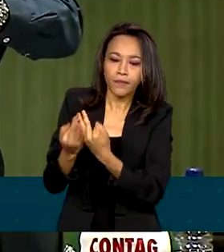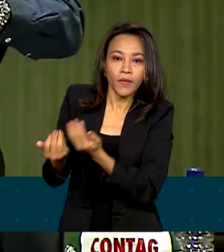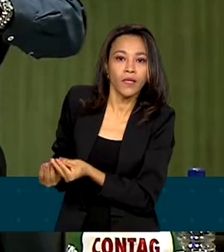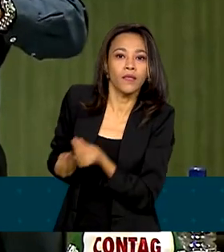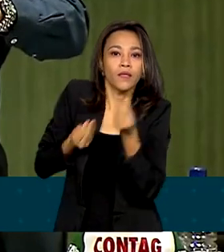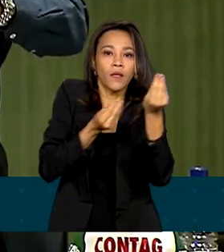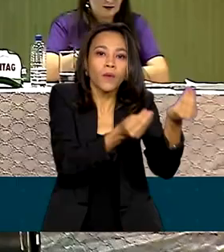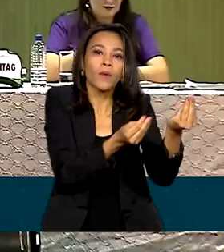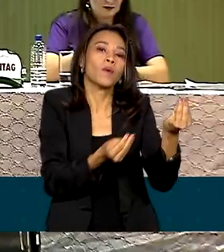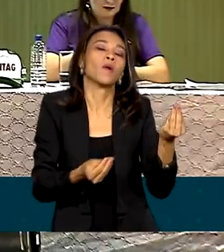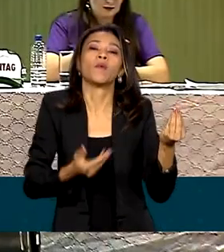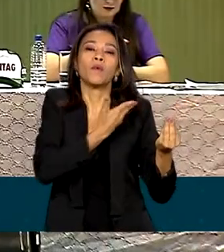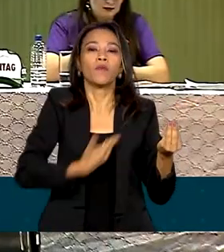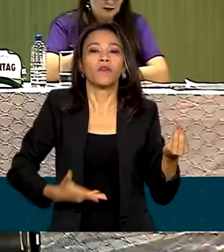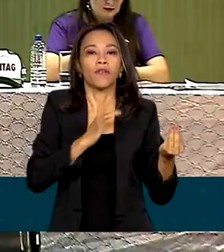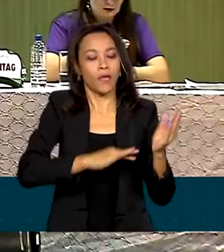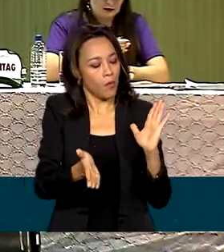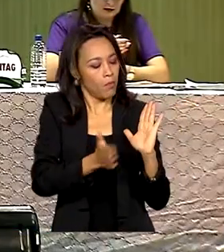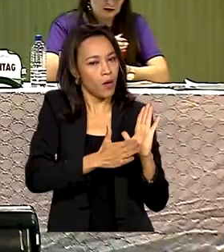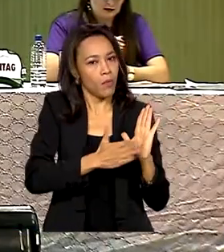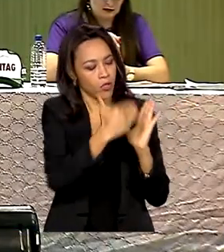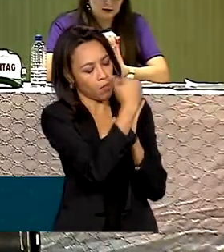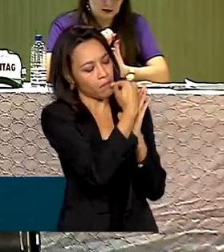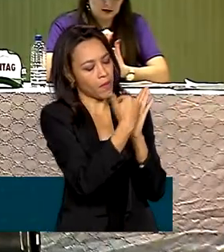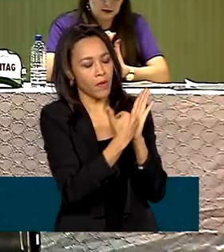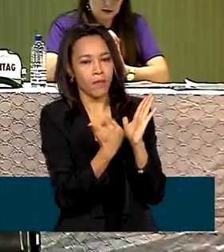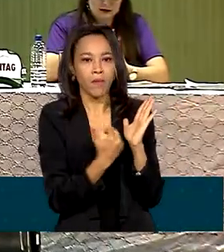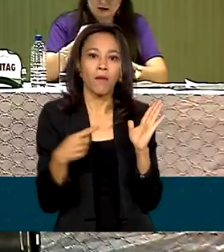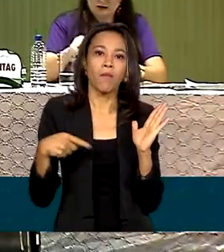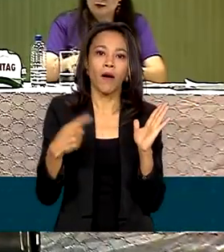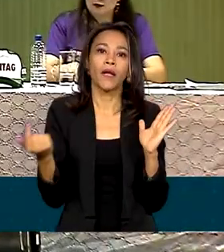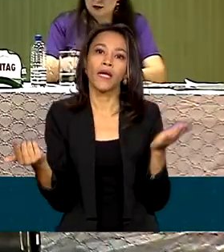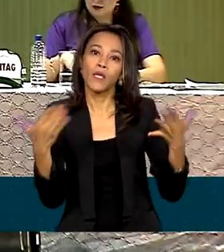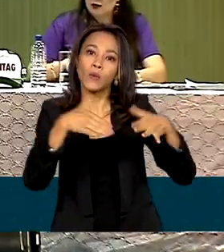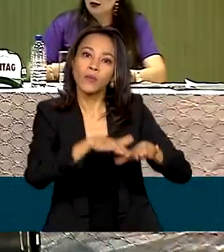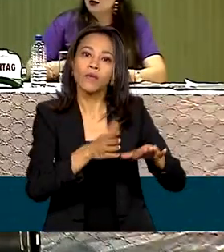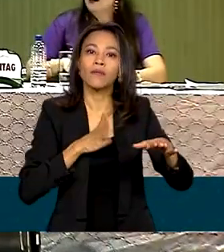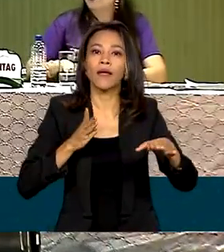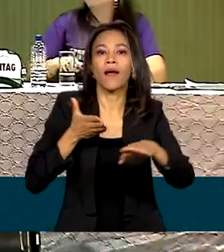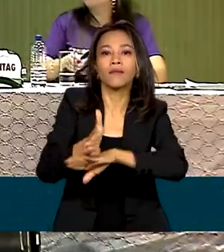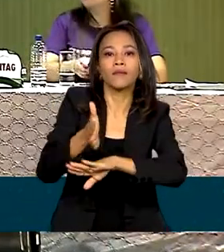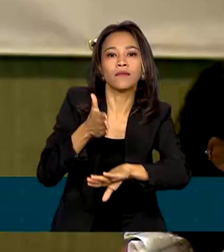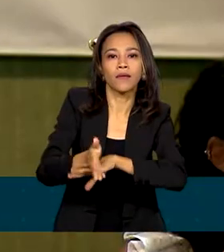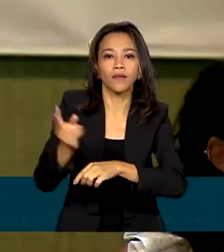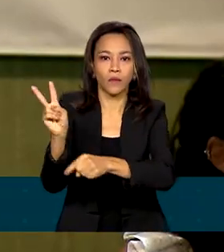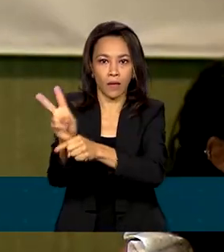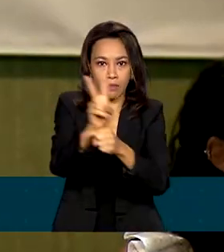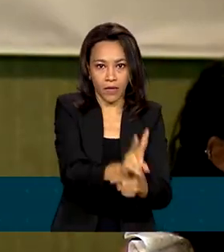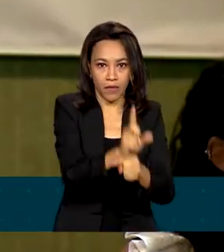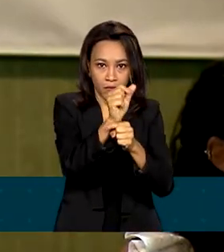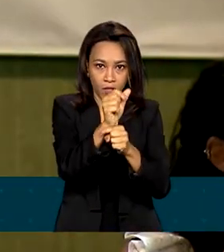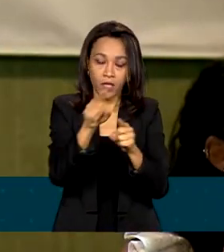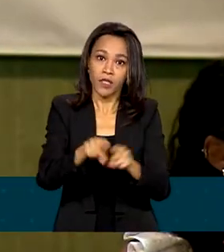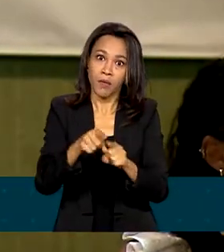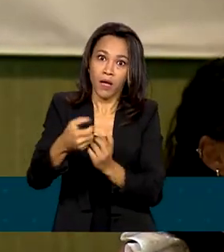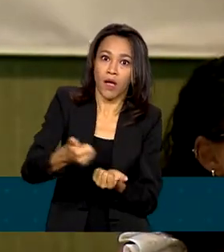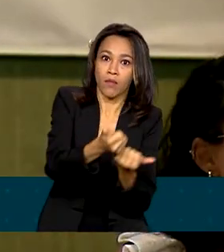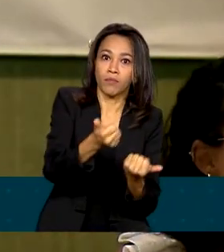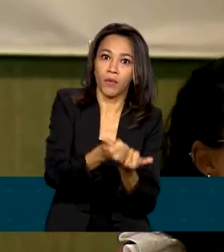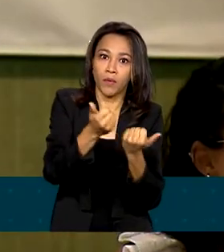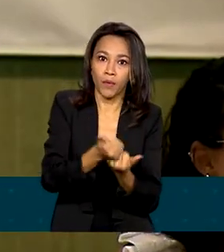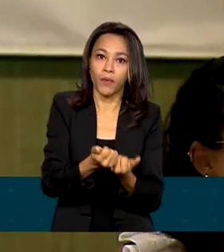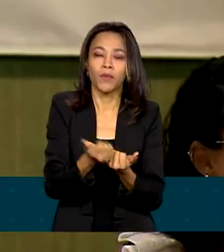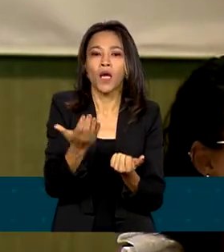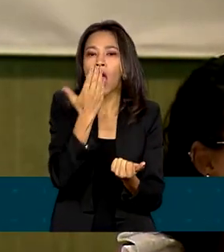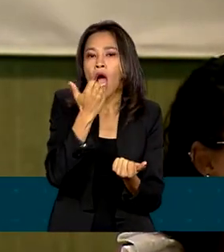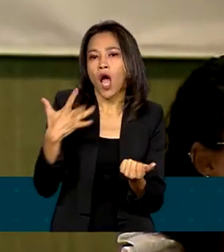série de propostas para promover a inclusão produtiva com acesso ao microcrédito e assistência na produção de alimentos